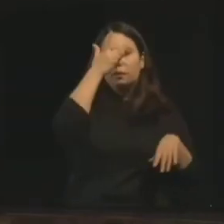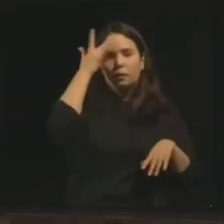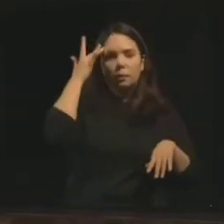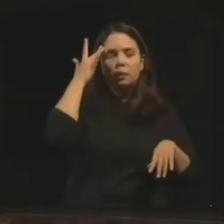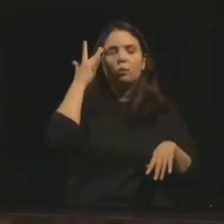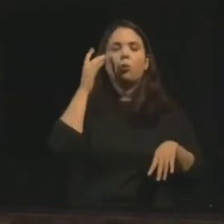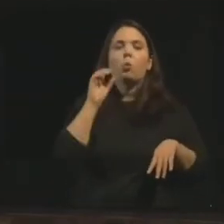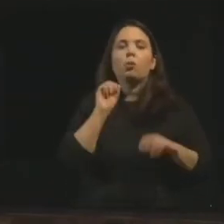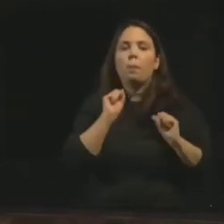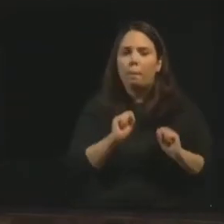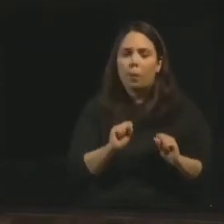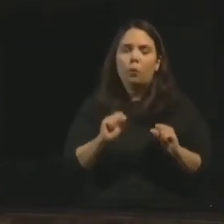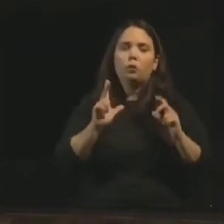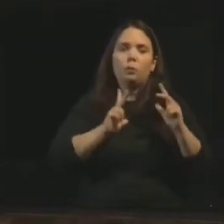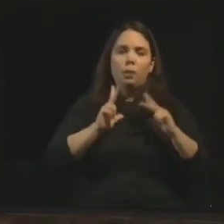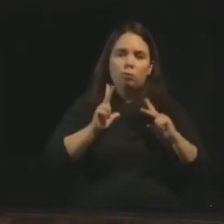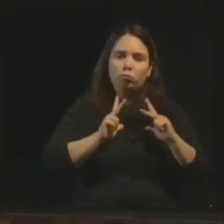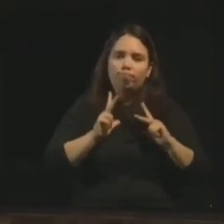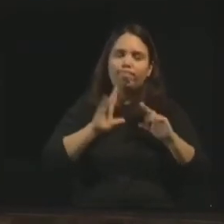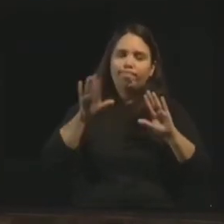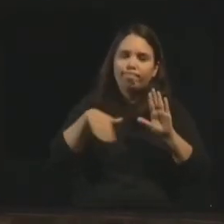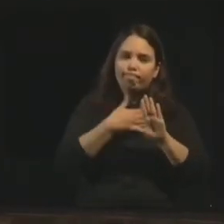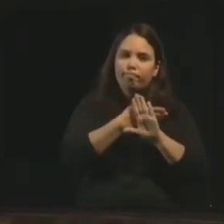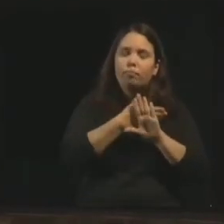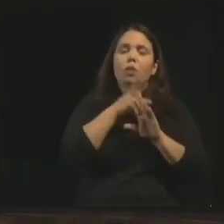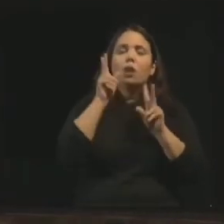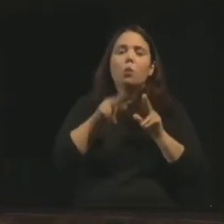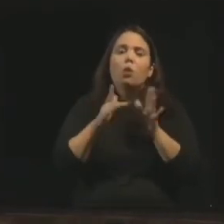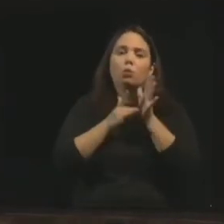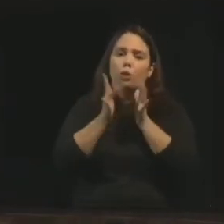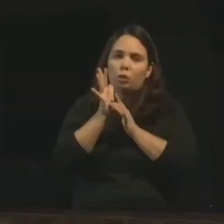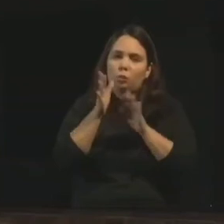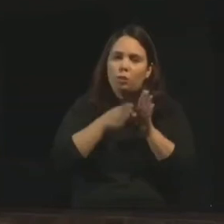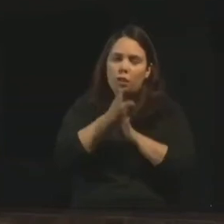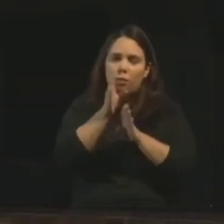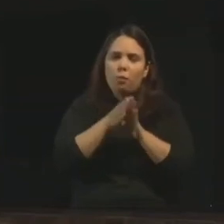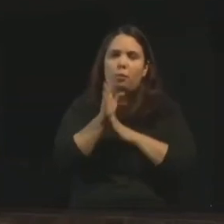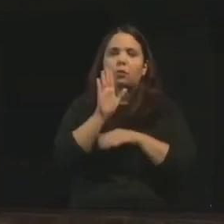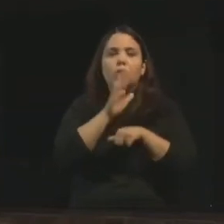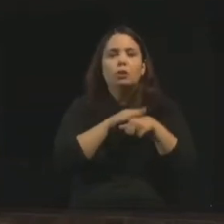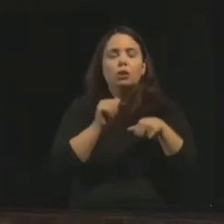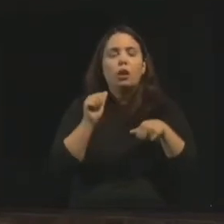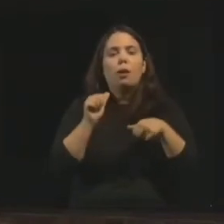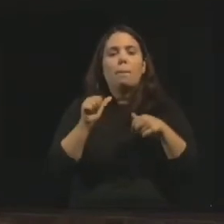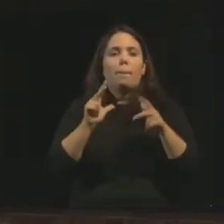em particular, como Jesus recomenda, chama teu irmão em particular.